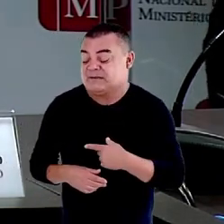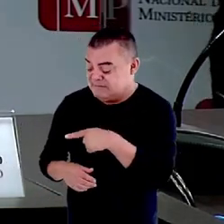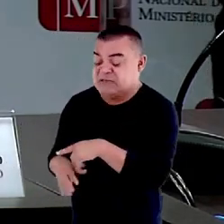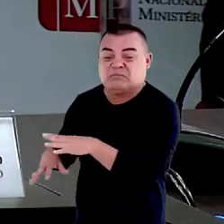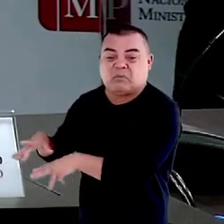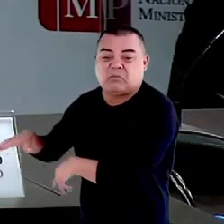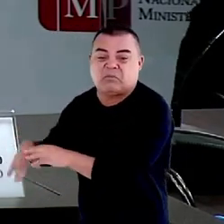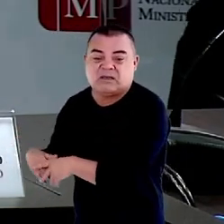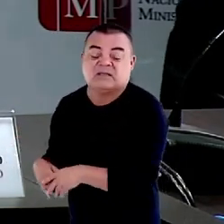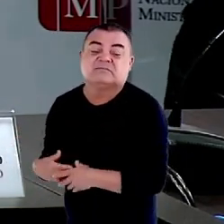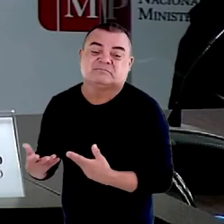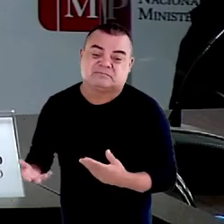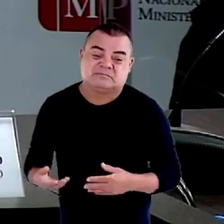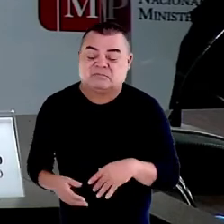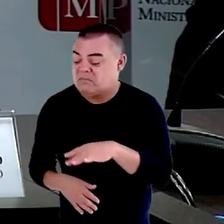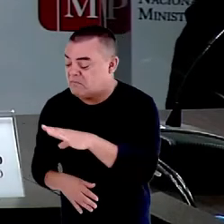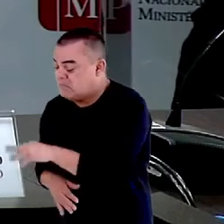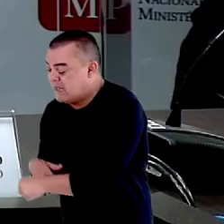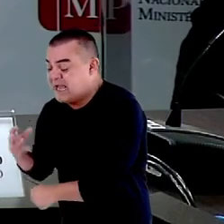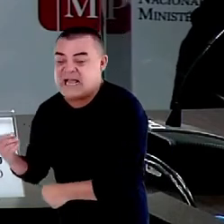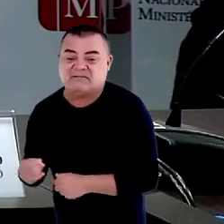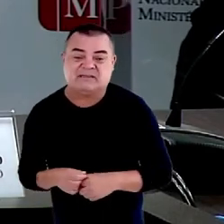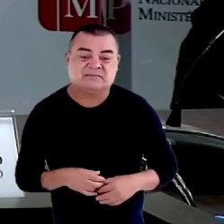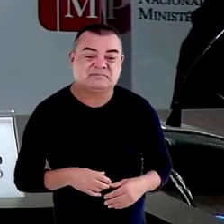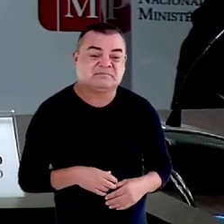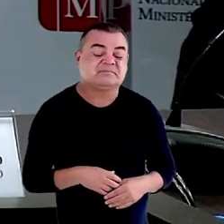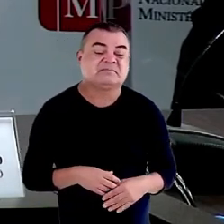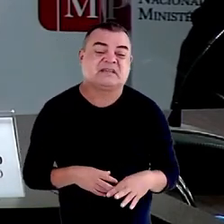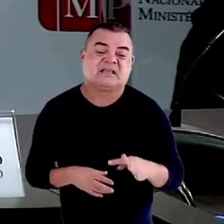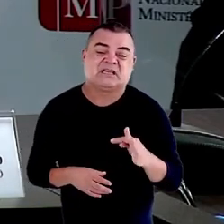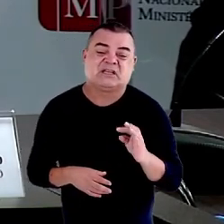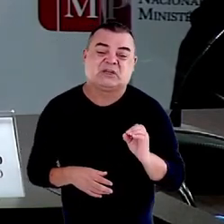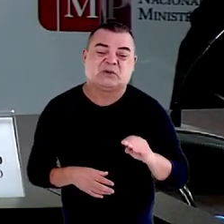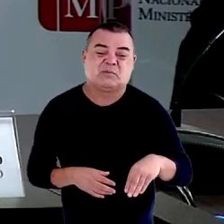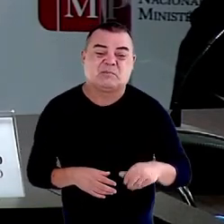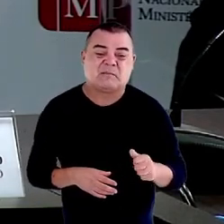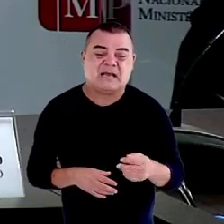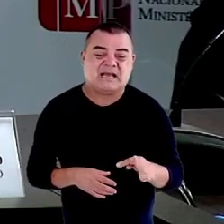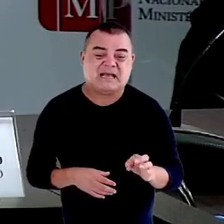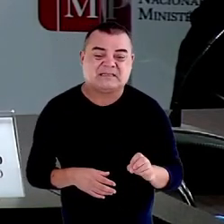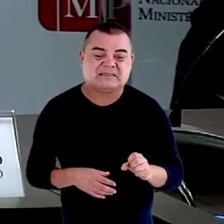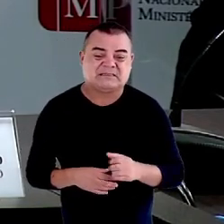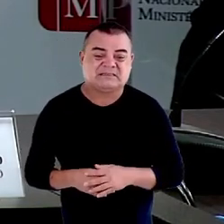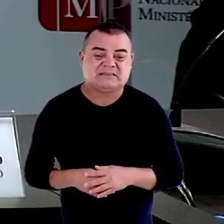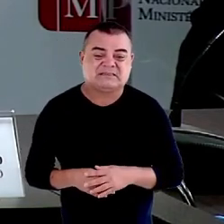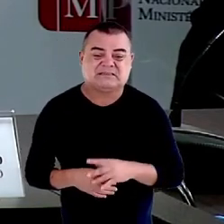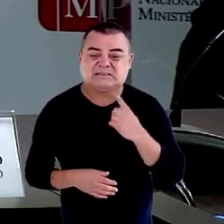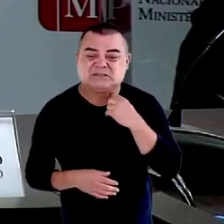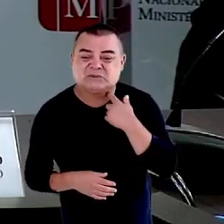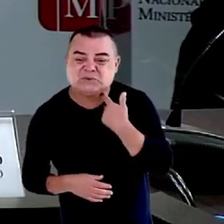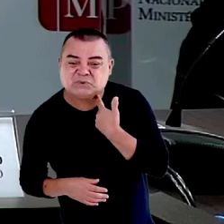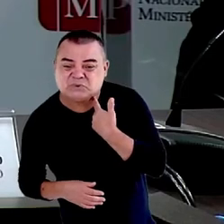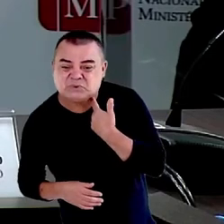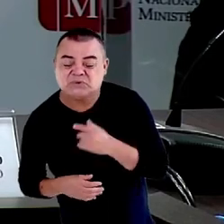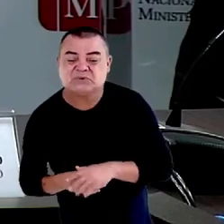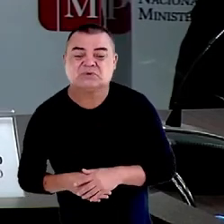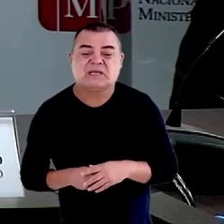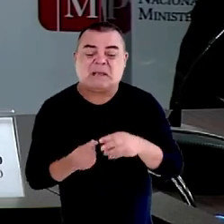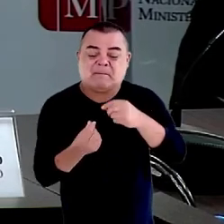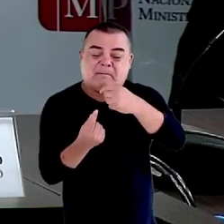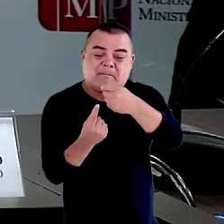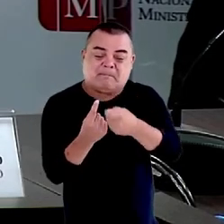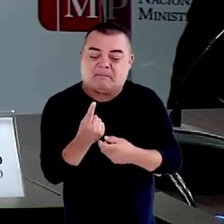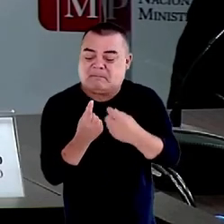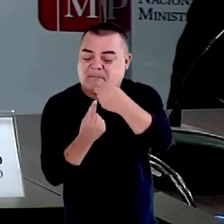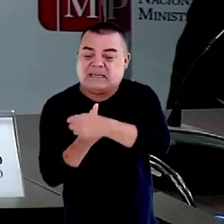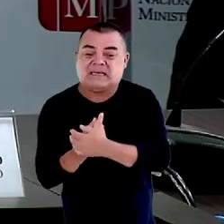fato fazia, pegava os tomates depoimento, estragados, as bananas apodrecidas,